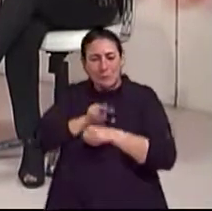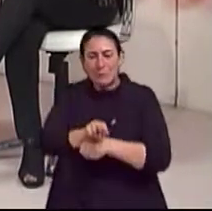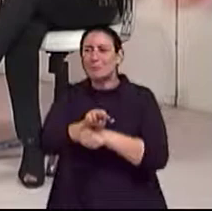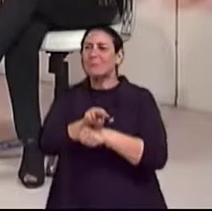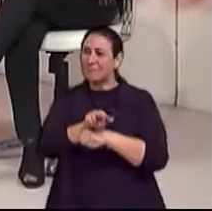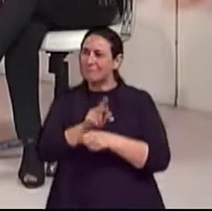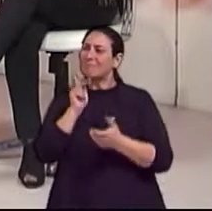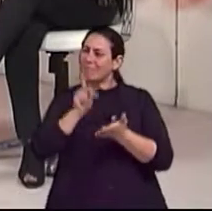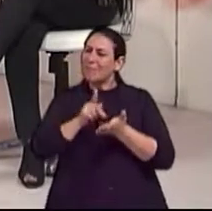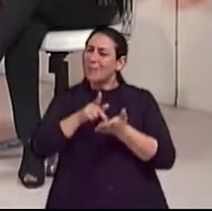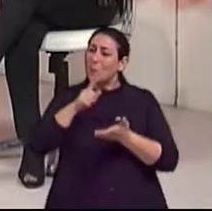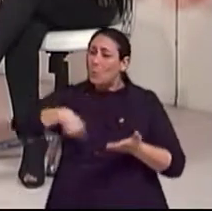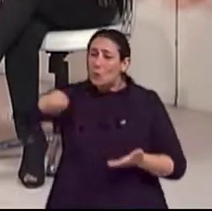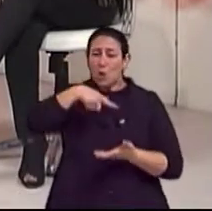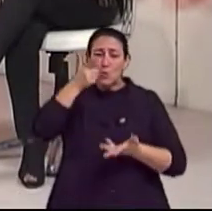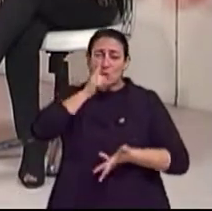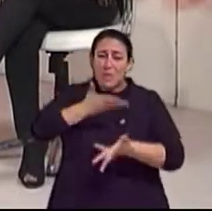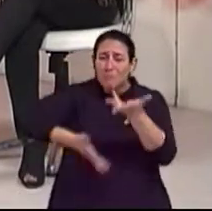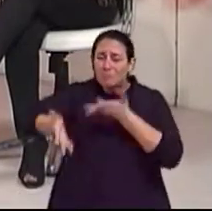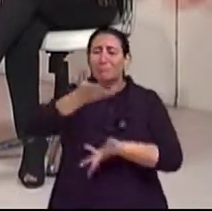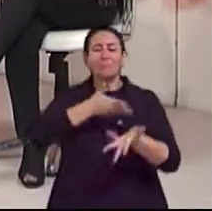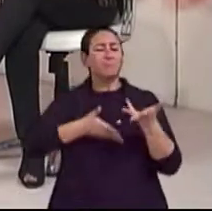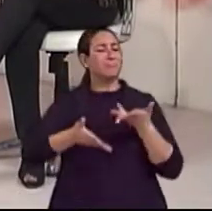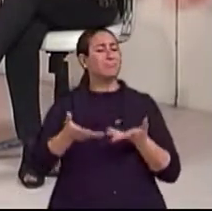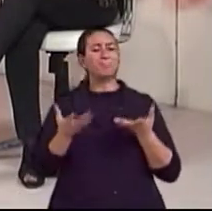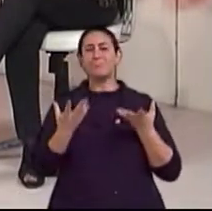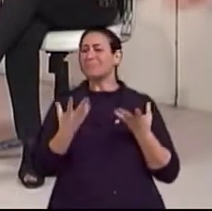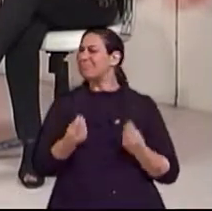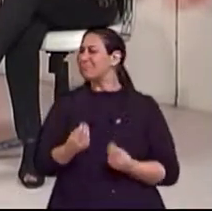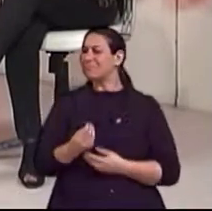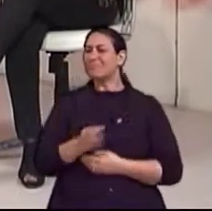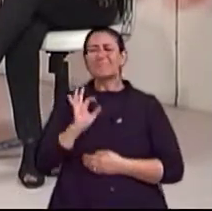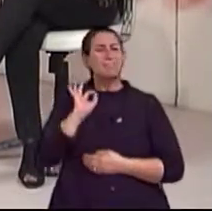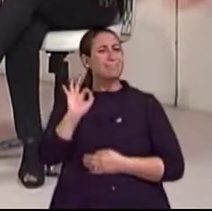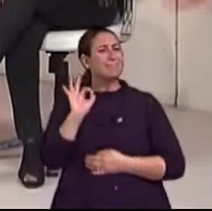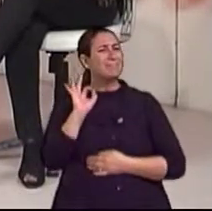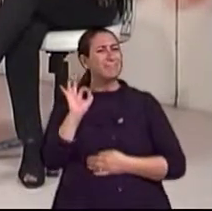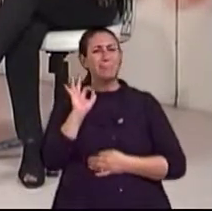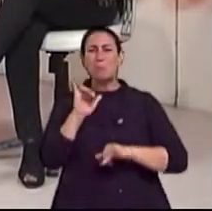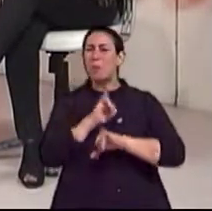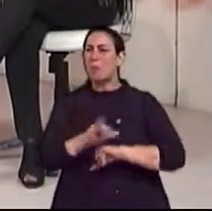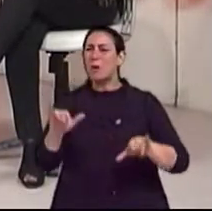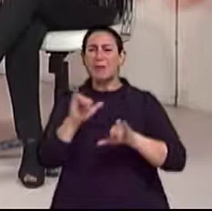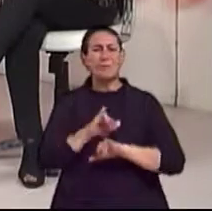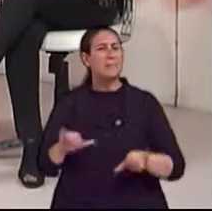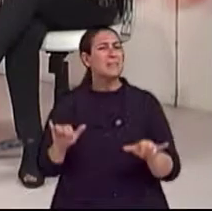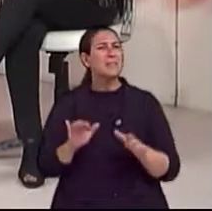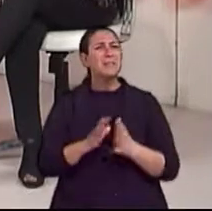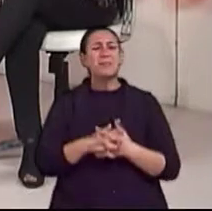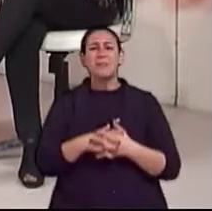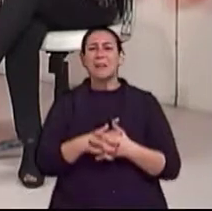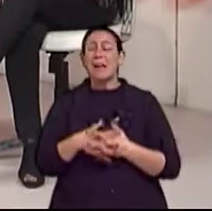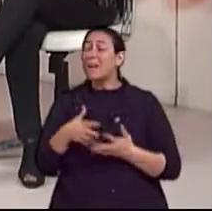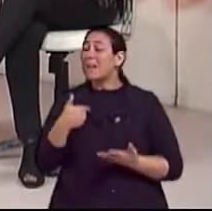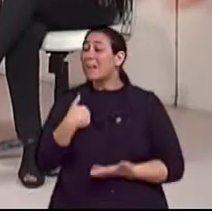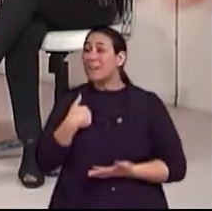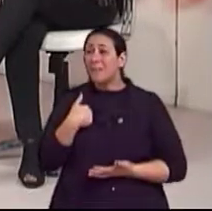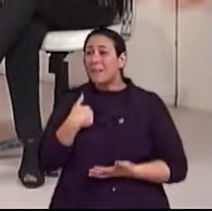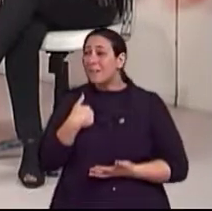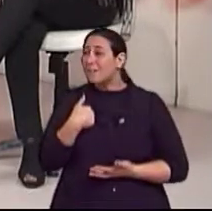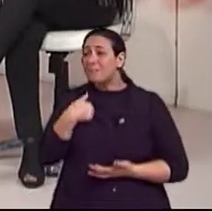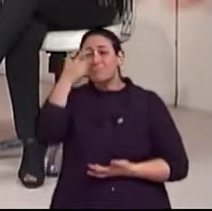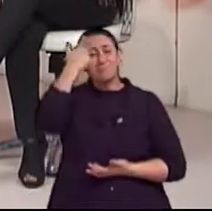quando troca e quando atende o outro. Doutor, um belo programa. Realmente, eu estou, assim,